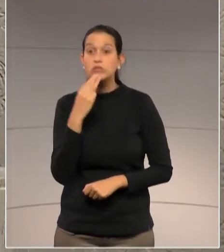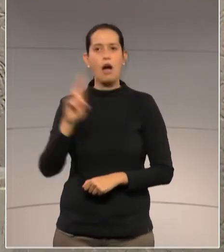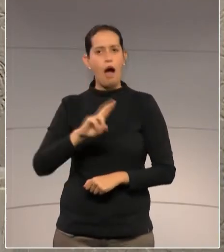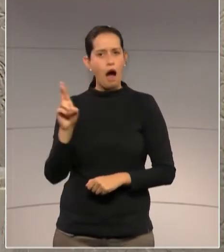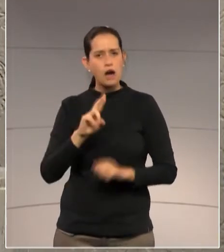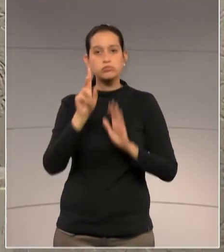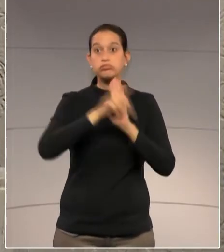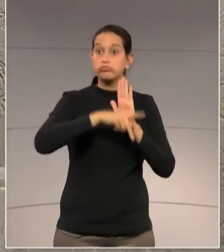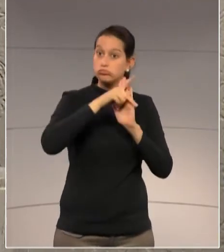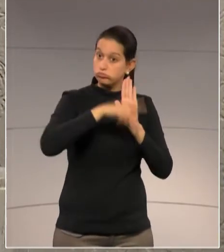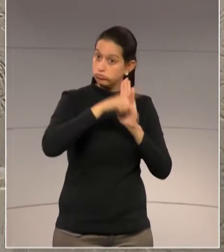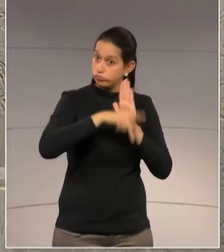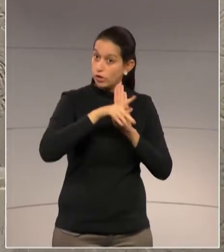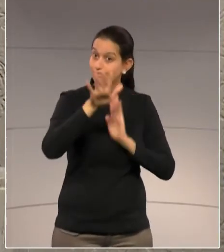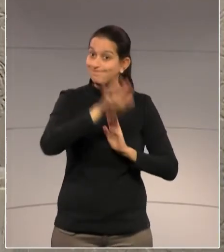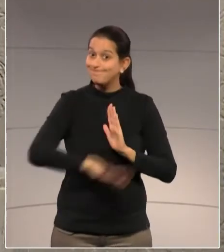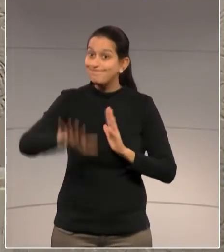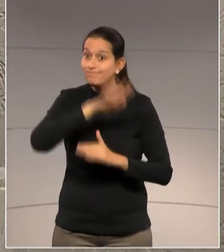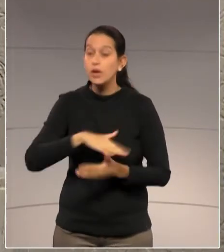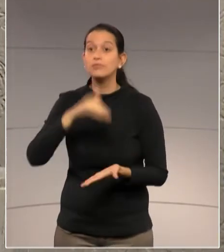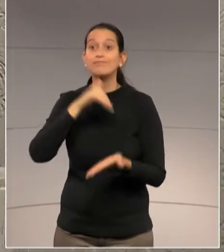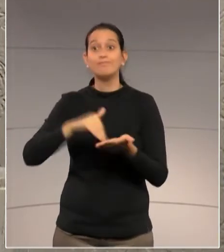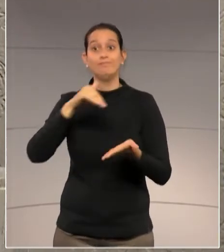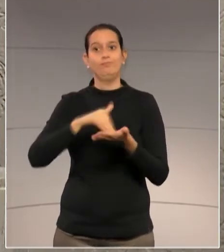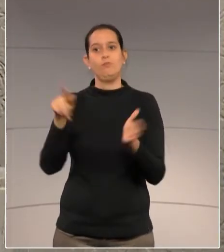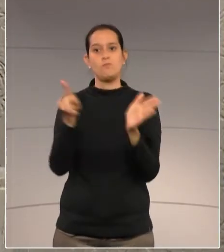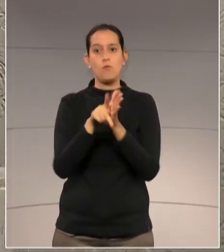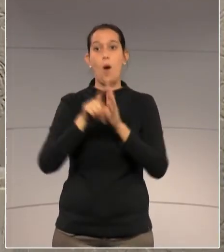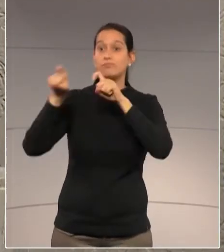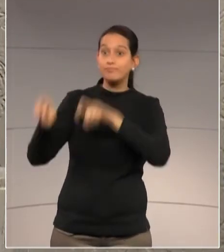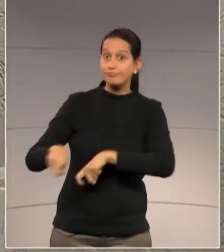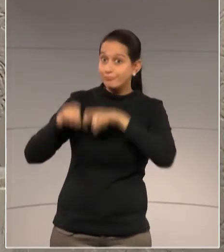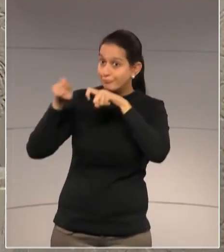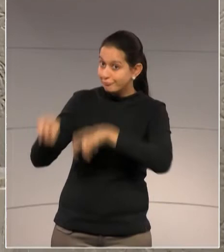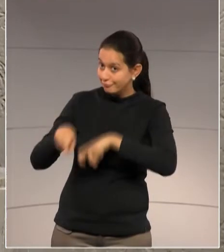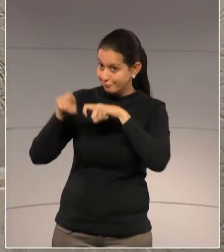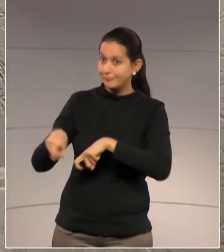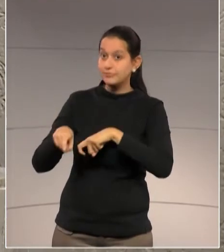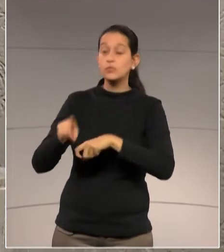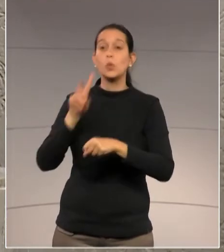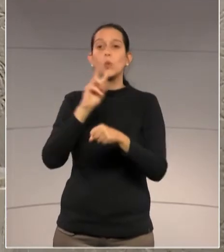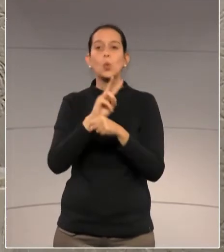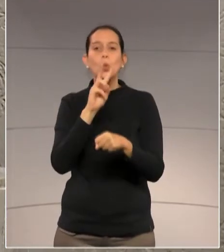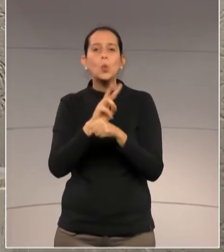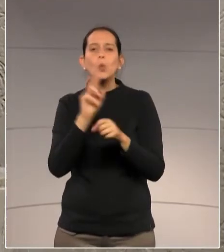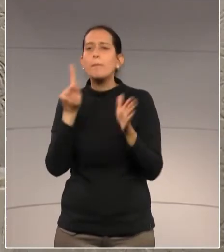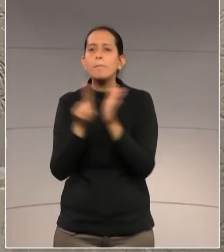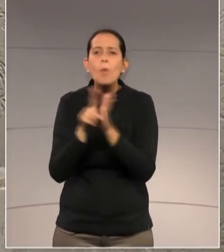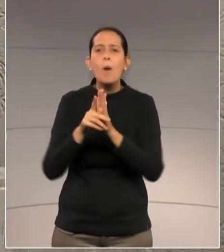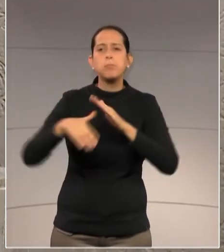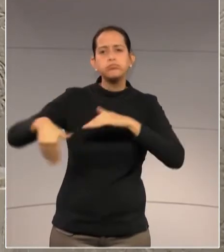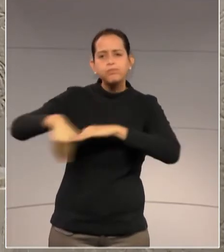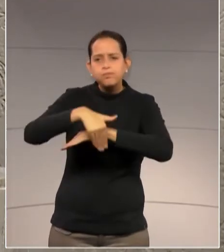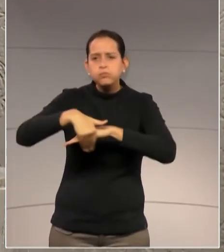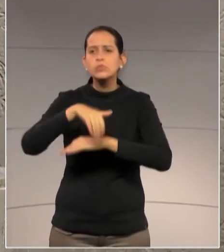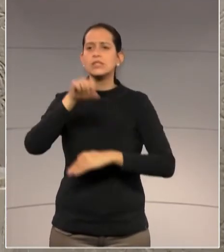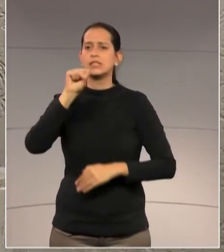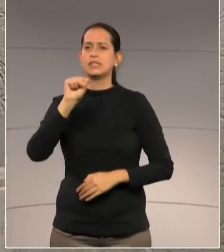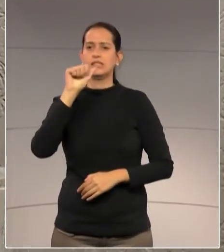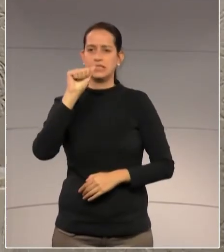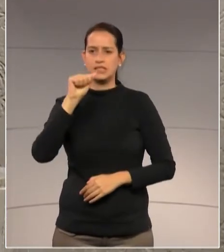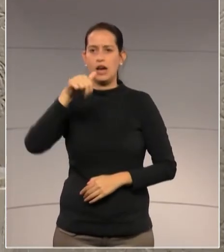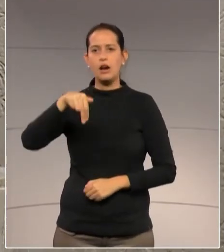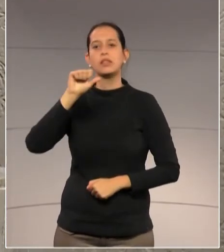da área de Secretaria de Agricultura e Abastecimento, que vai para Sanimento Básico Rural, apoio à cadeia produtivas